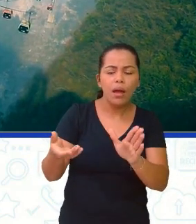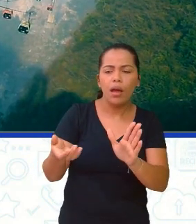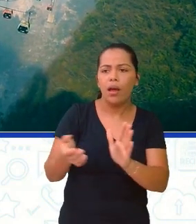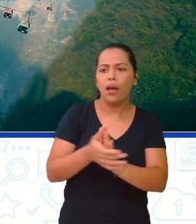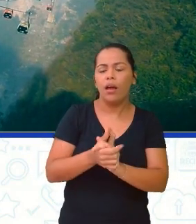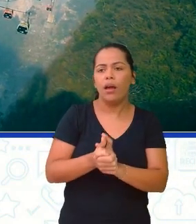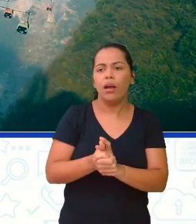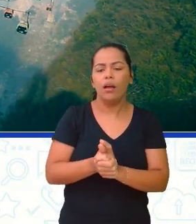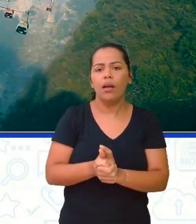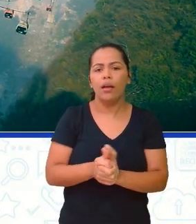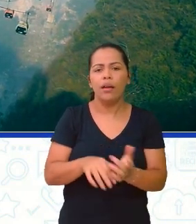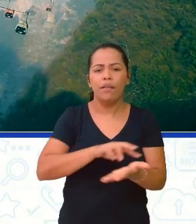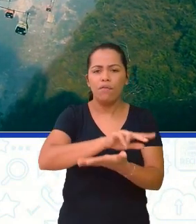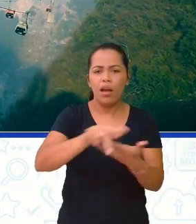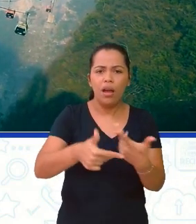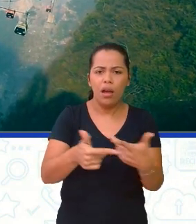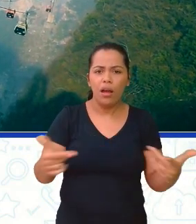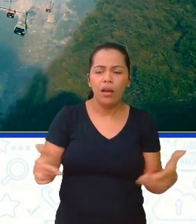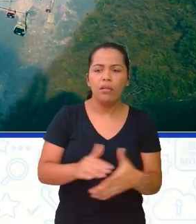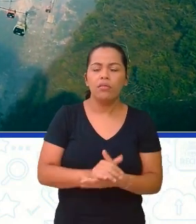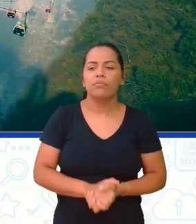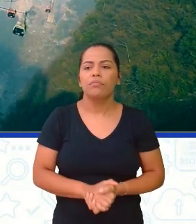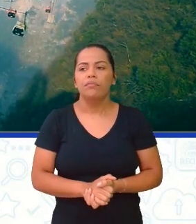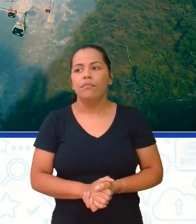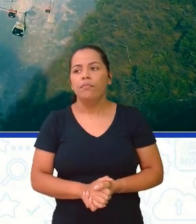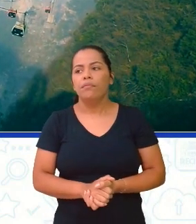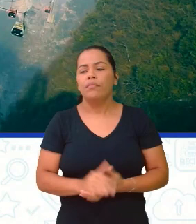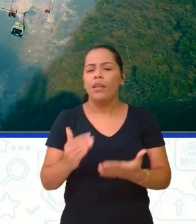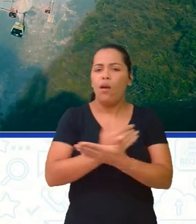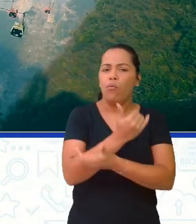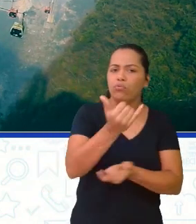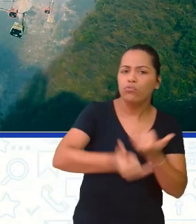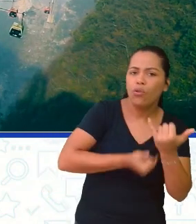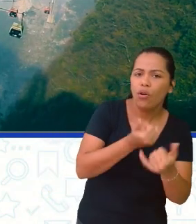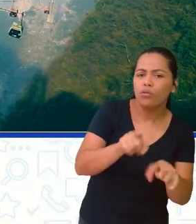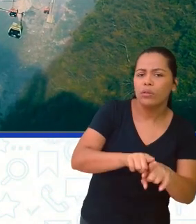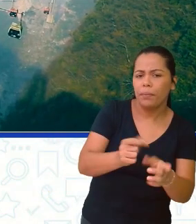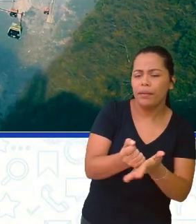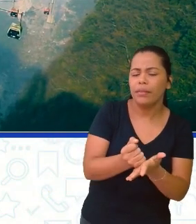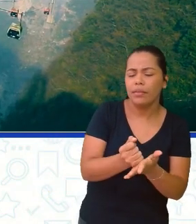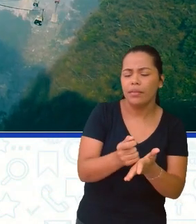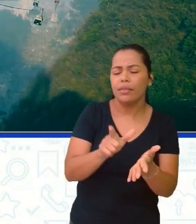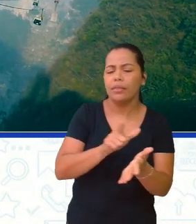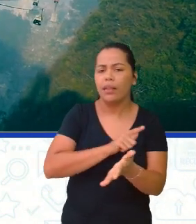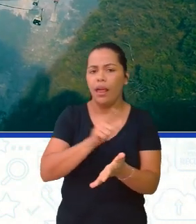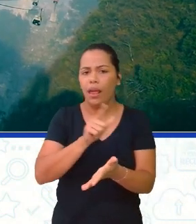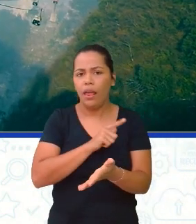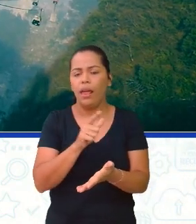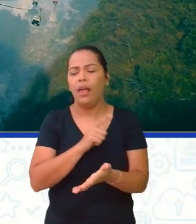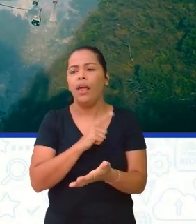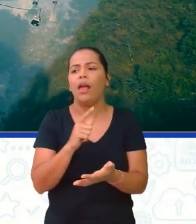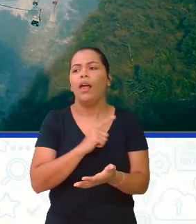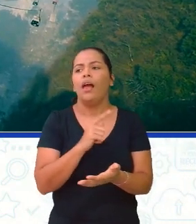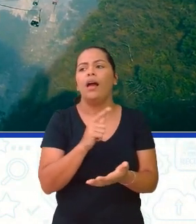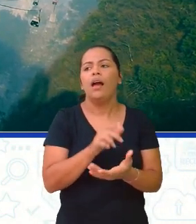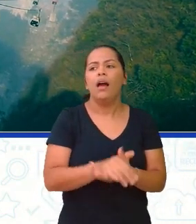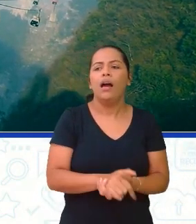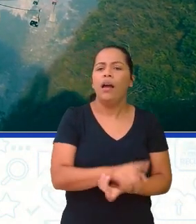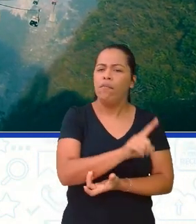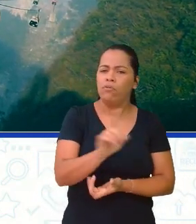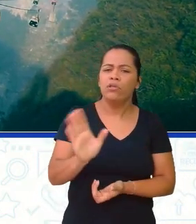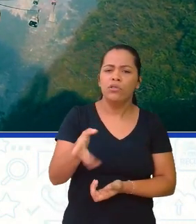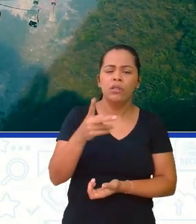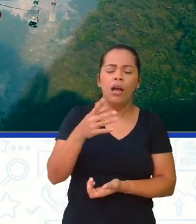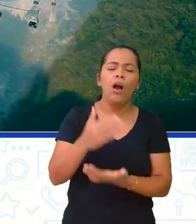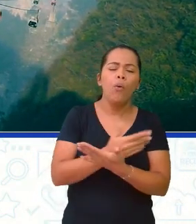E aí também, alguns jogos também apresentam. E pode ser até que tenha alguém que já tenha visto mais